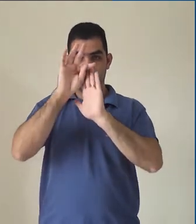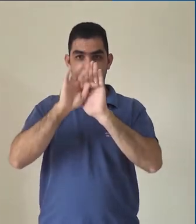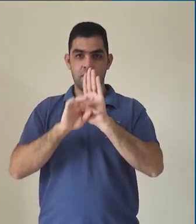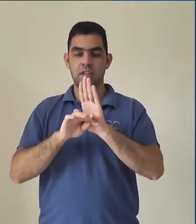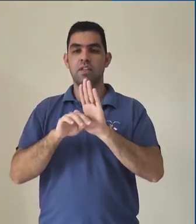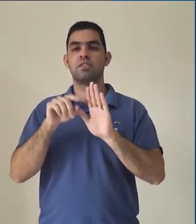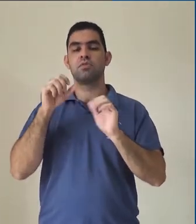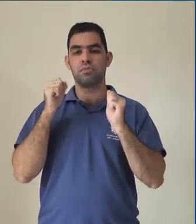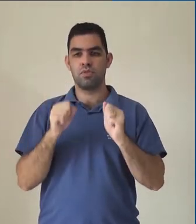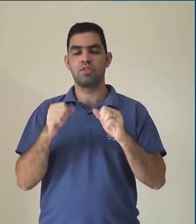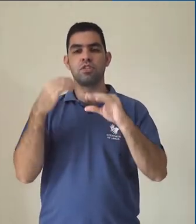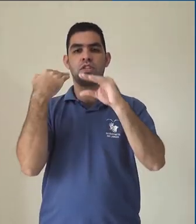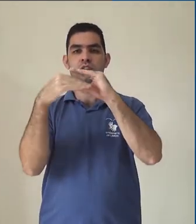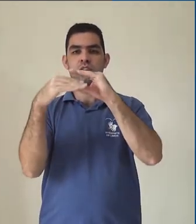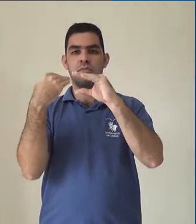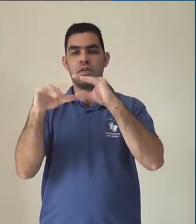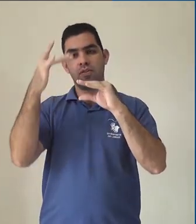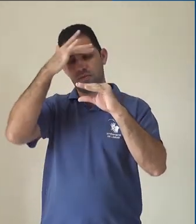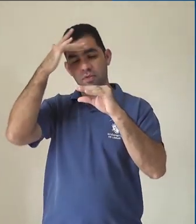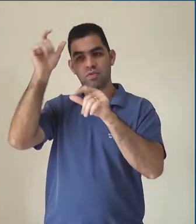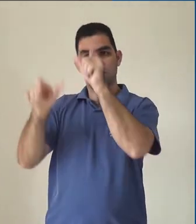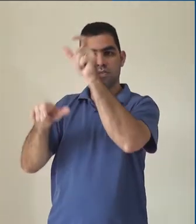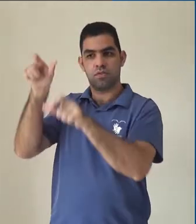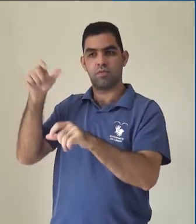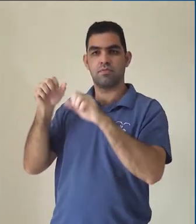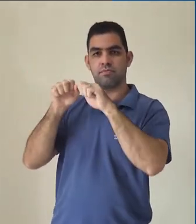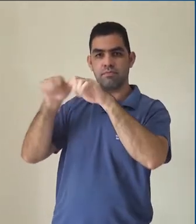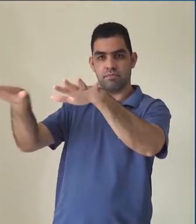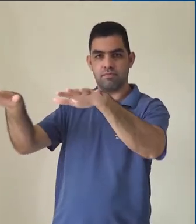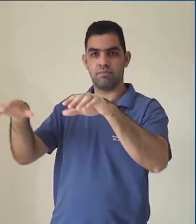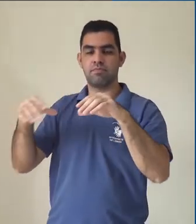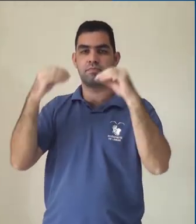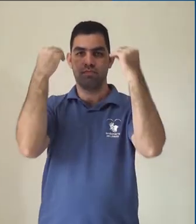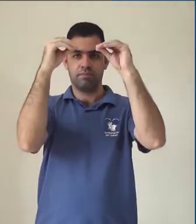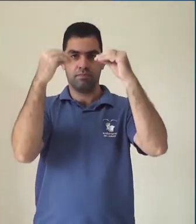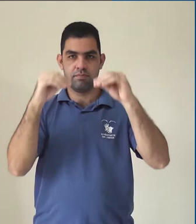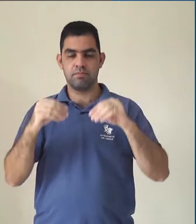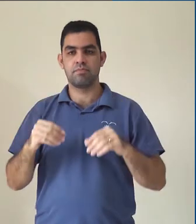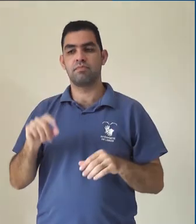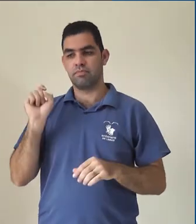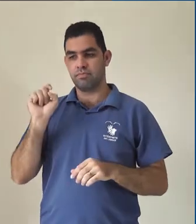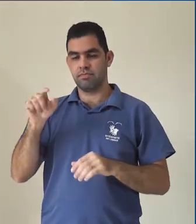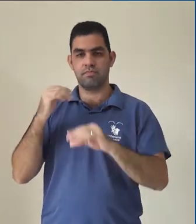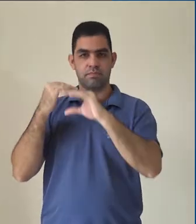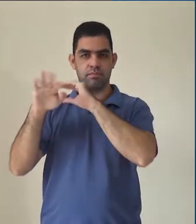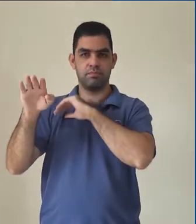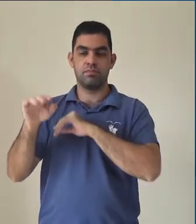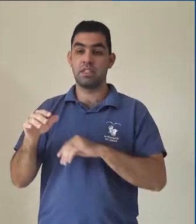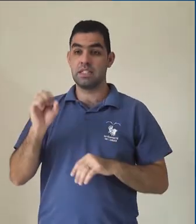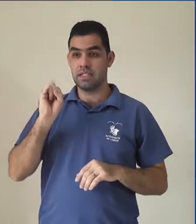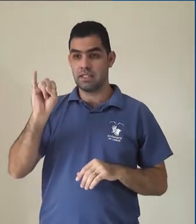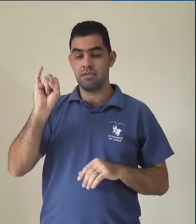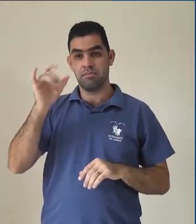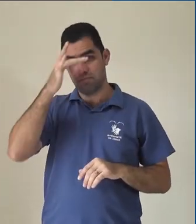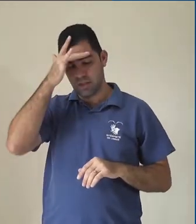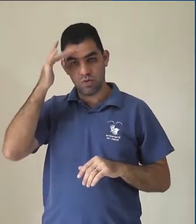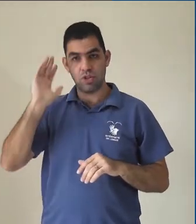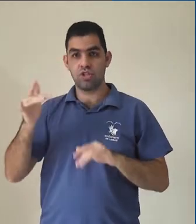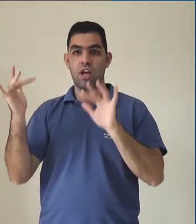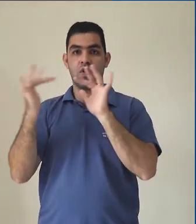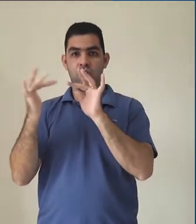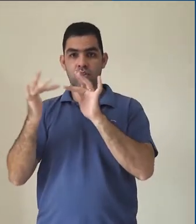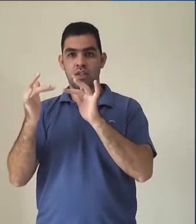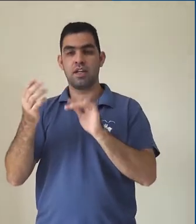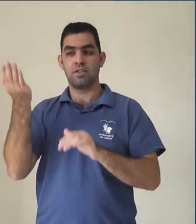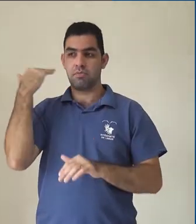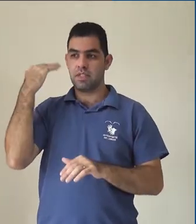adicionar os e-mails das pessoas com quem deseja compartilhar e apertar Enter. Caso você já tenha enviado algum e-mail para essa pessoa, ou ela